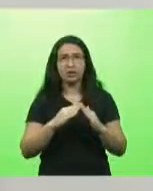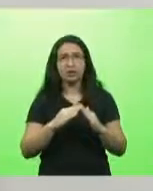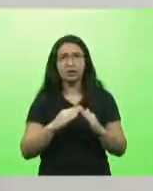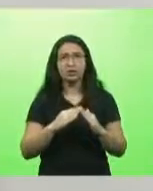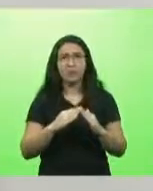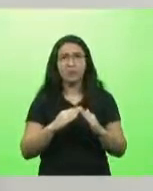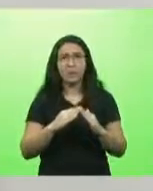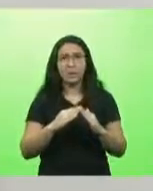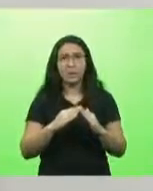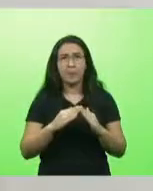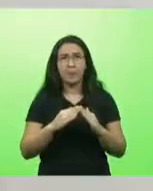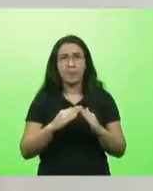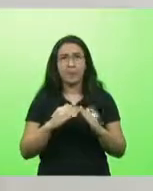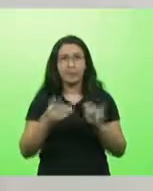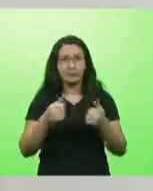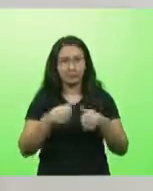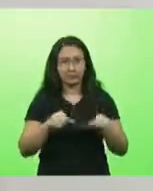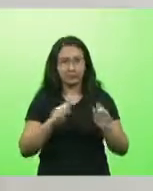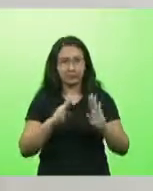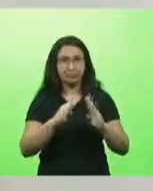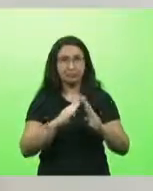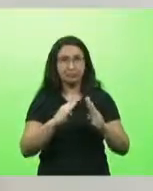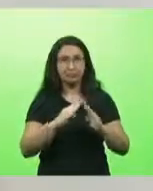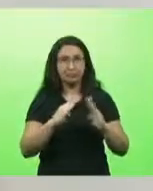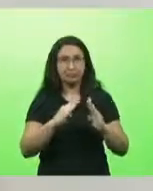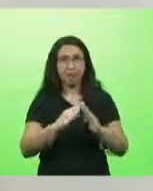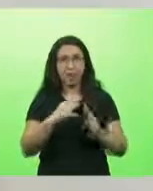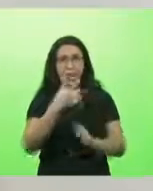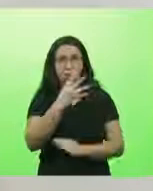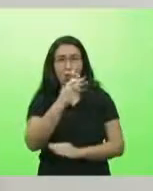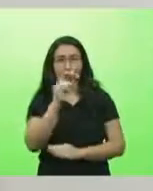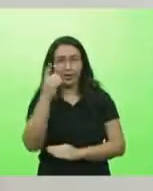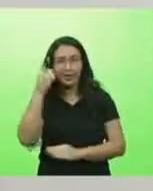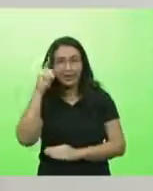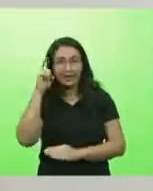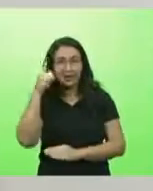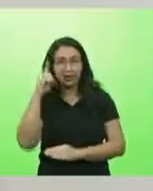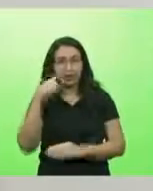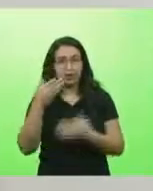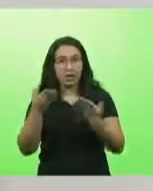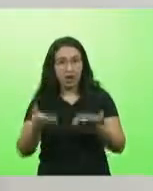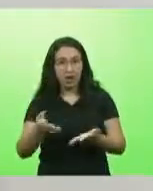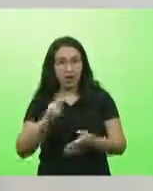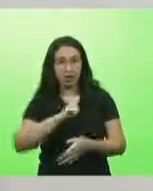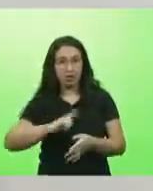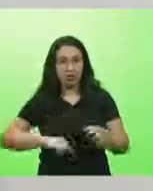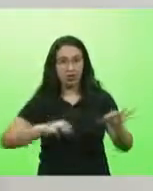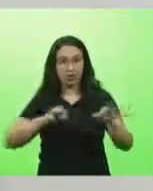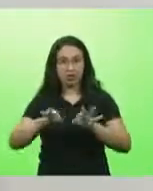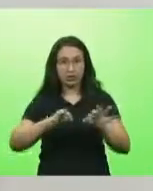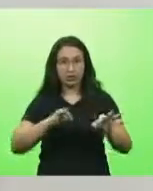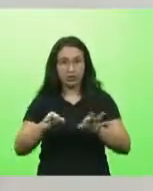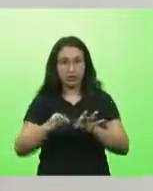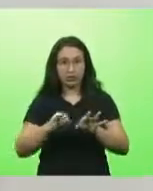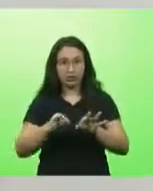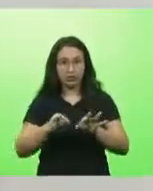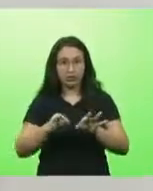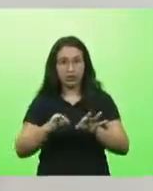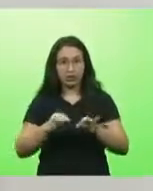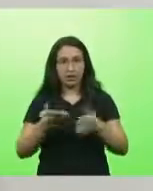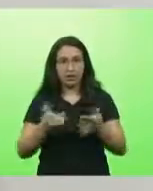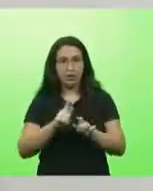Os catarinenses ficaram em casa 40 dias para o governo se preparar para a crise do Covid. E o que que o governo fez?